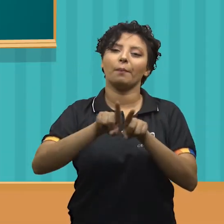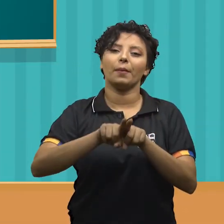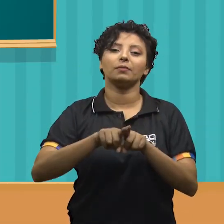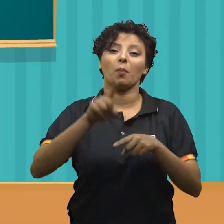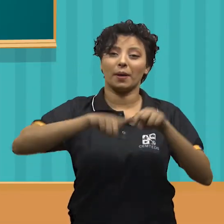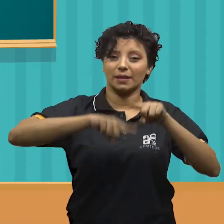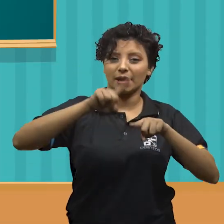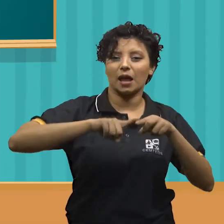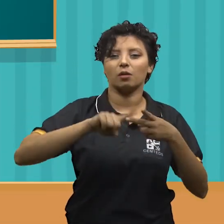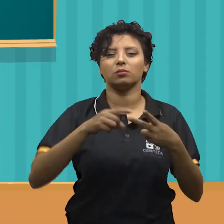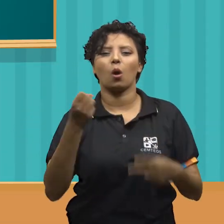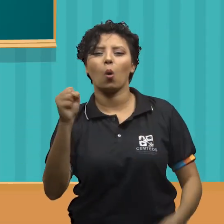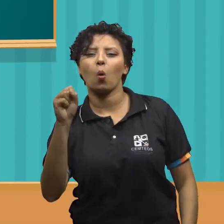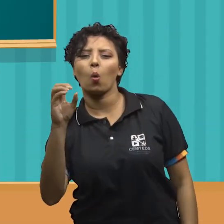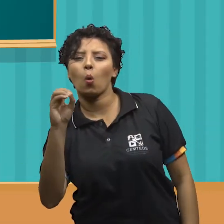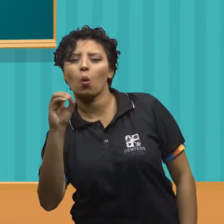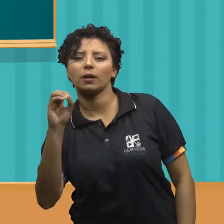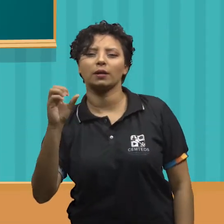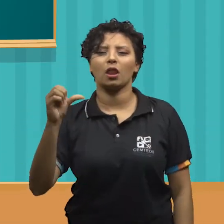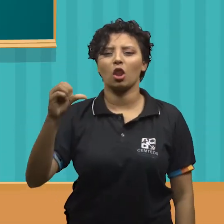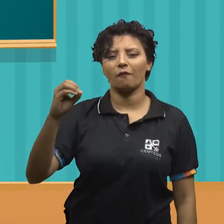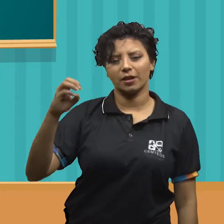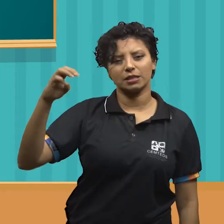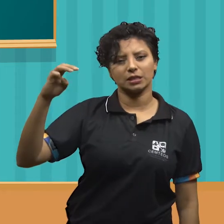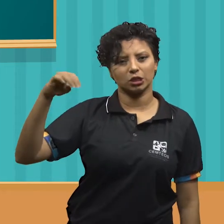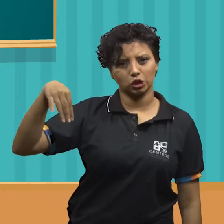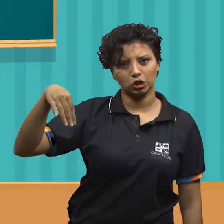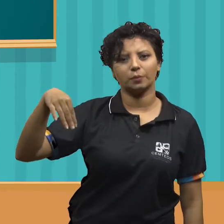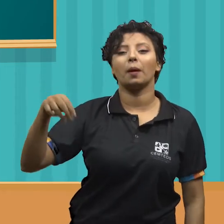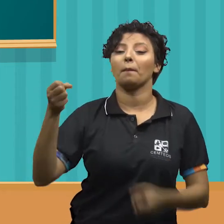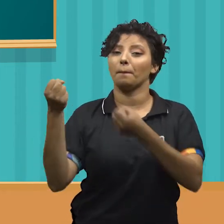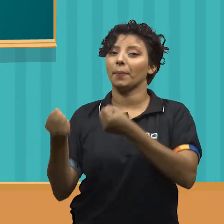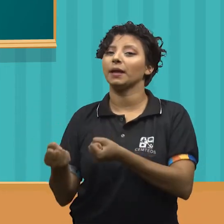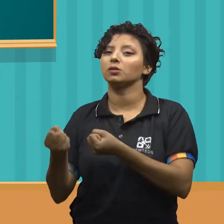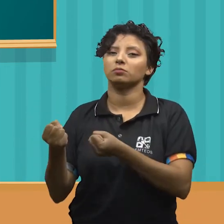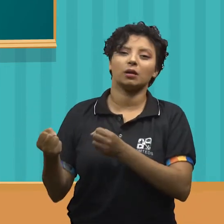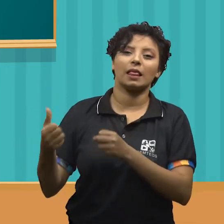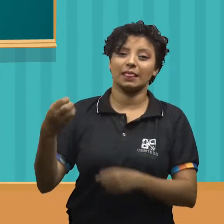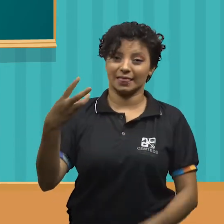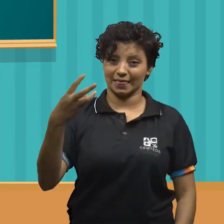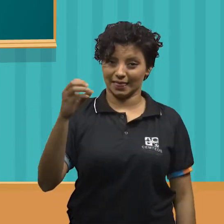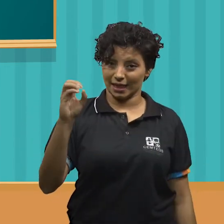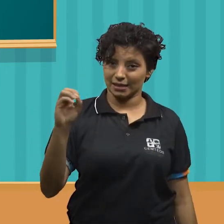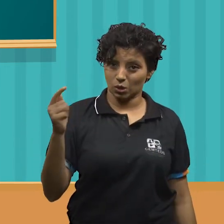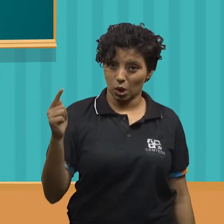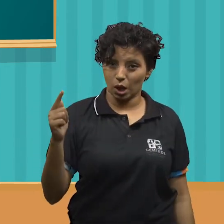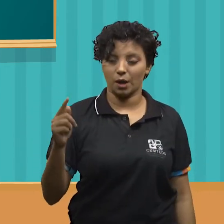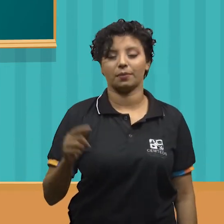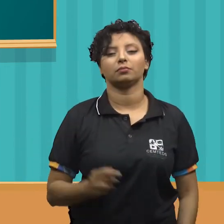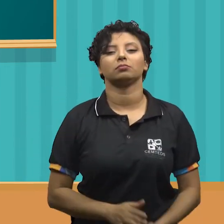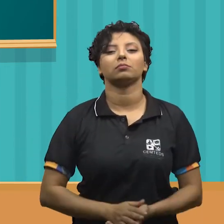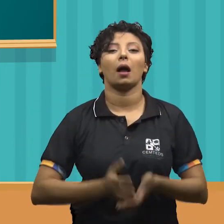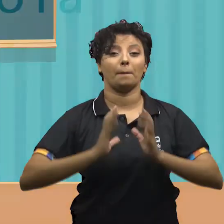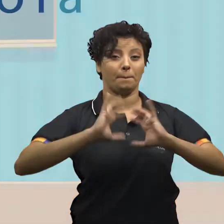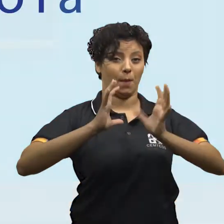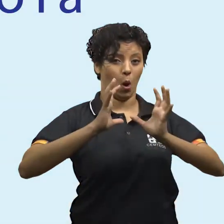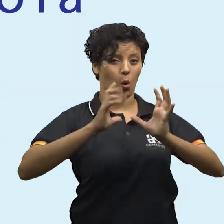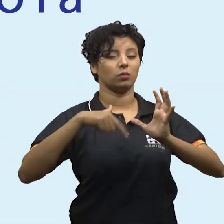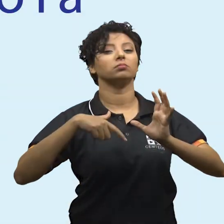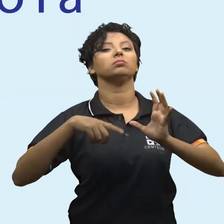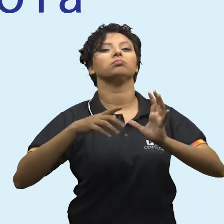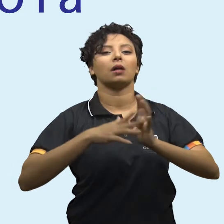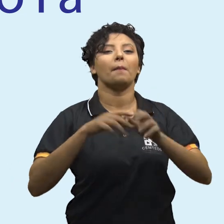O material utilizado deve medir entre 80 e 90 cm de diâmetro, além do peso mínimo de 300 gramas. A bola,